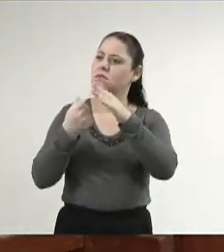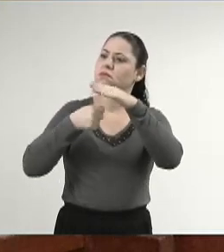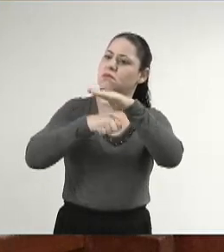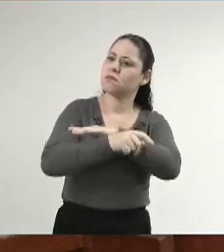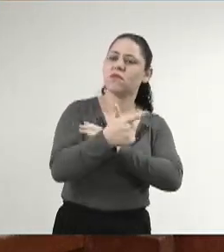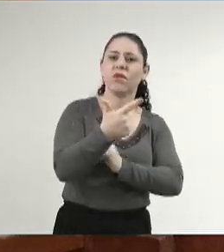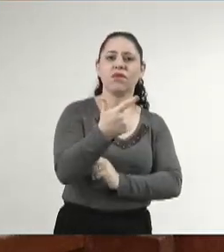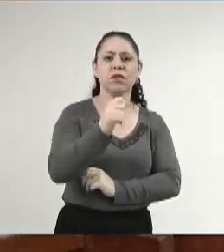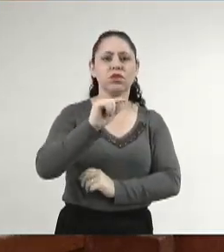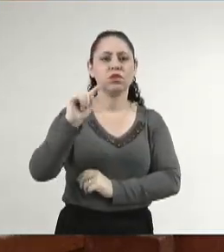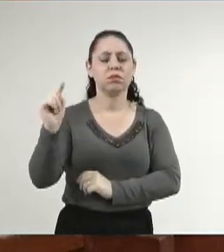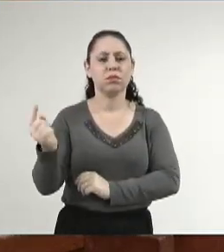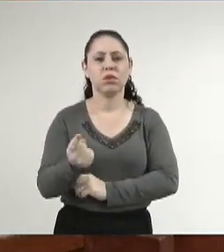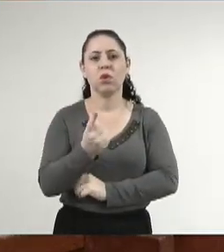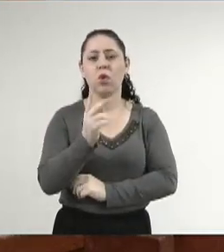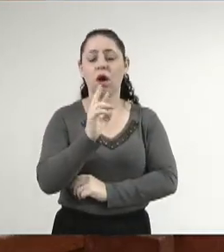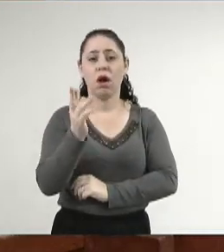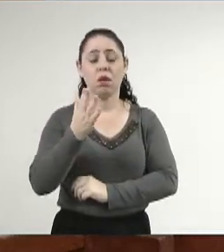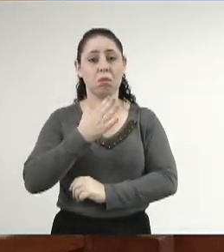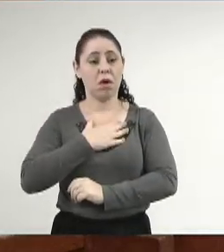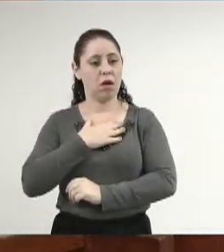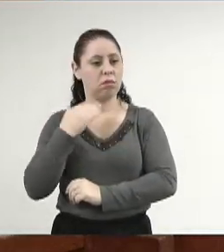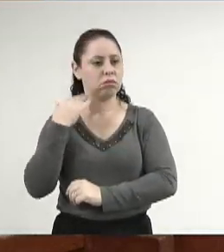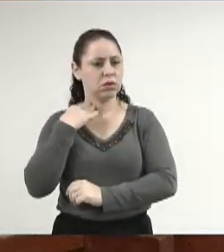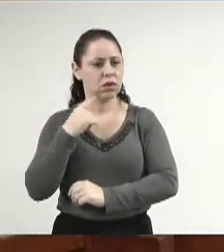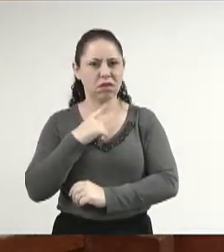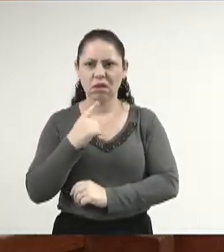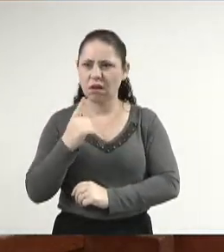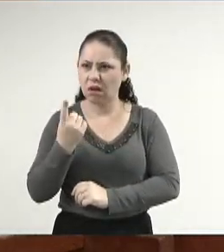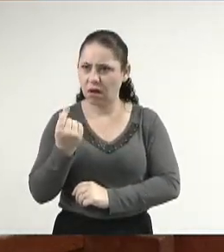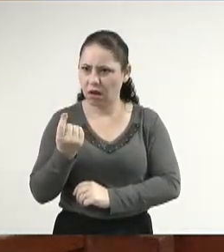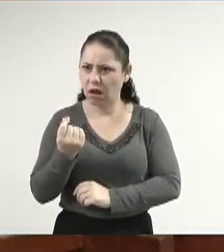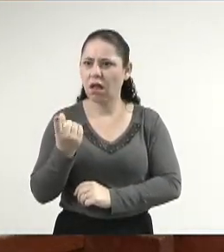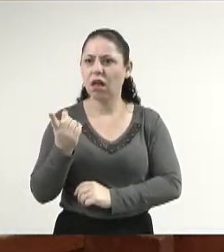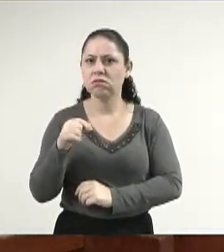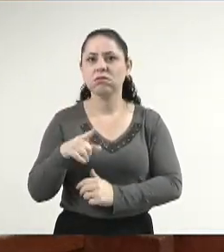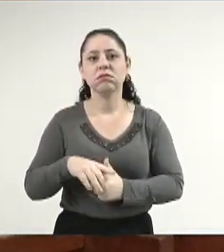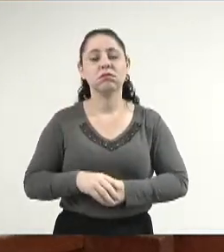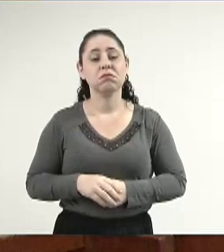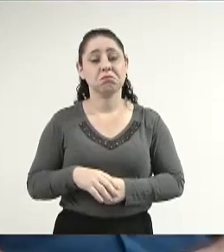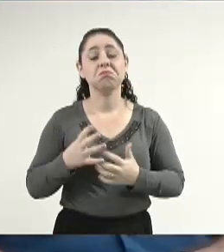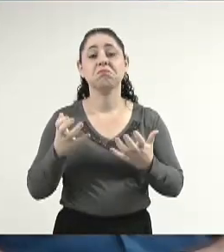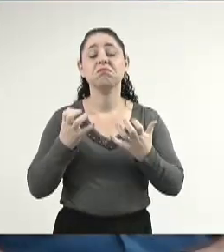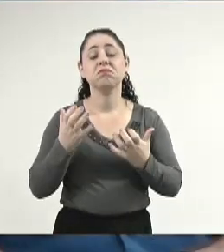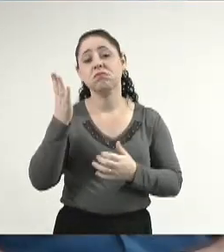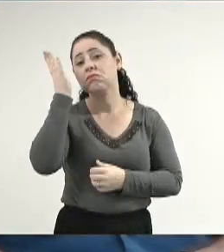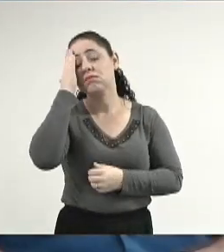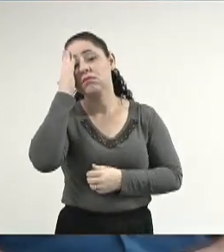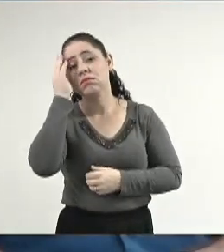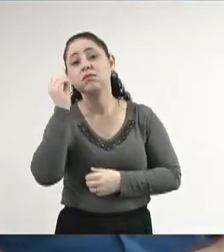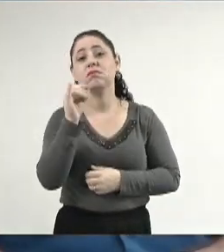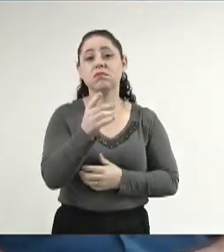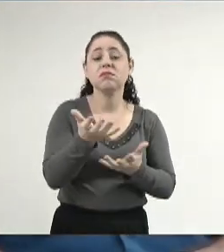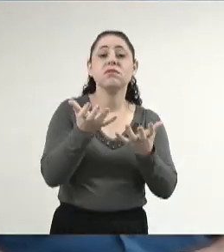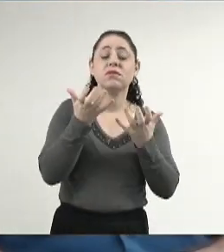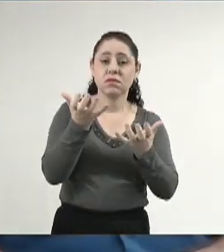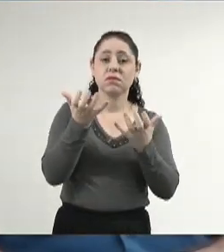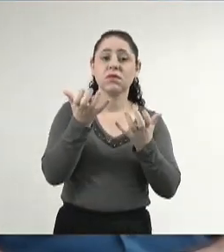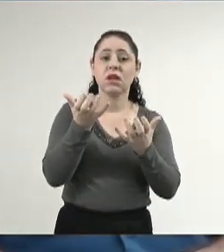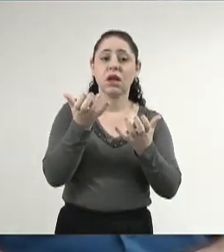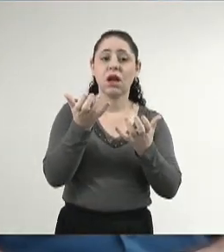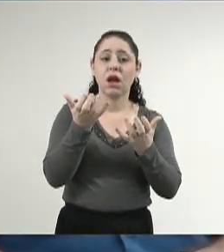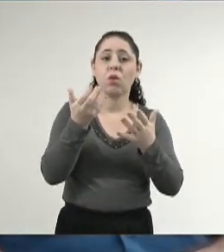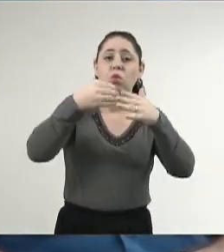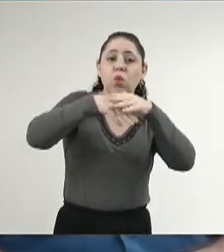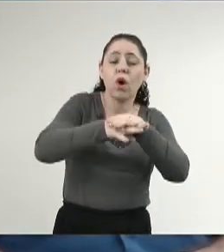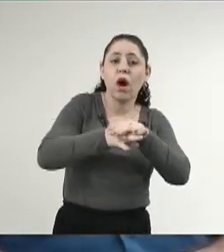que 20 mil reais lá, na minha conta. Eu falei, mas eu tenho esse dinheiro aí? Ele falou, tem. Eu quero saber se o senhor vai querer aplicar, se